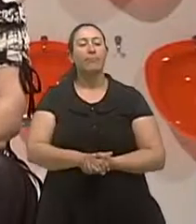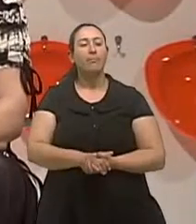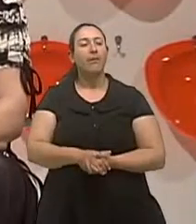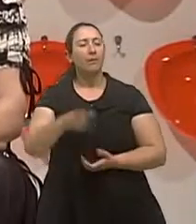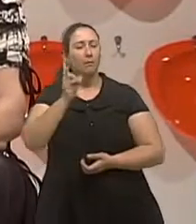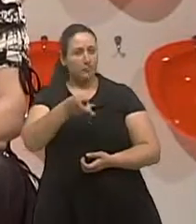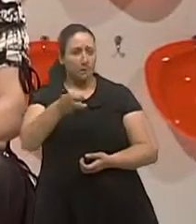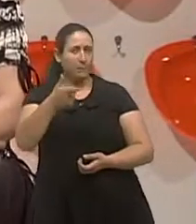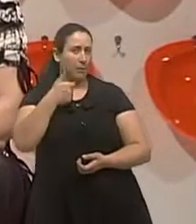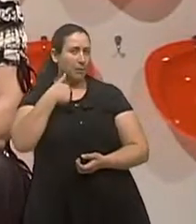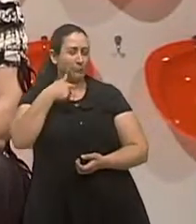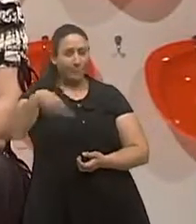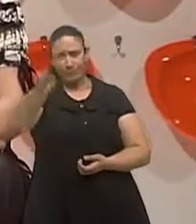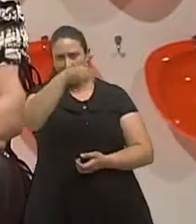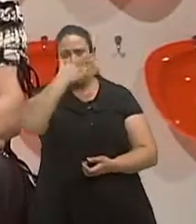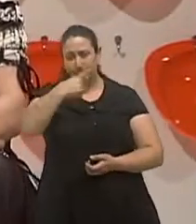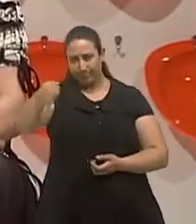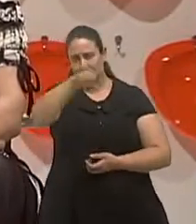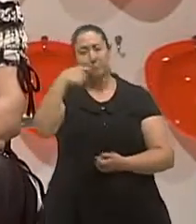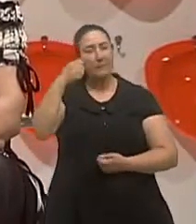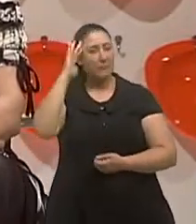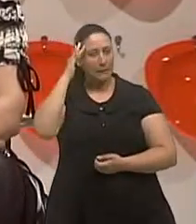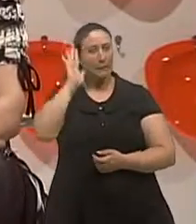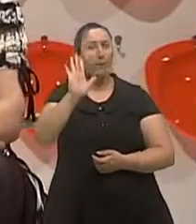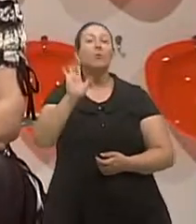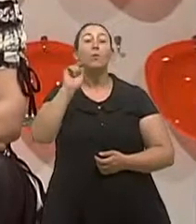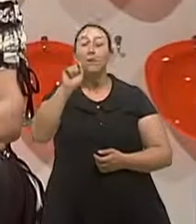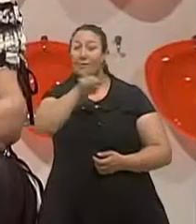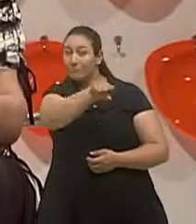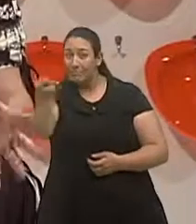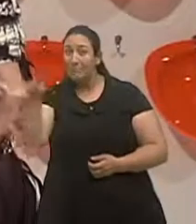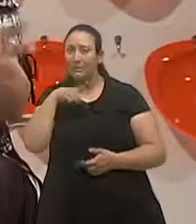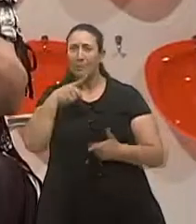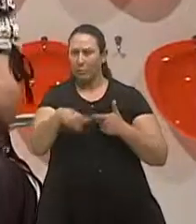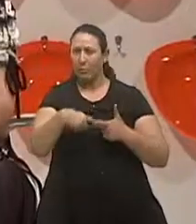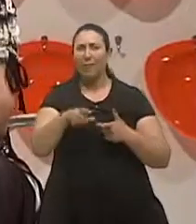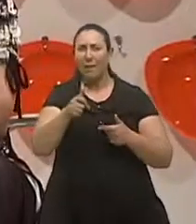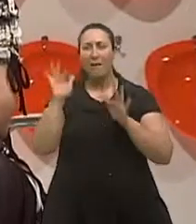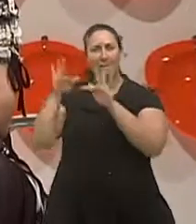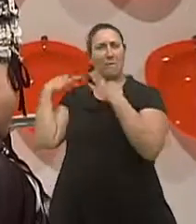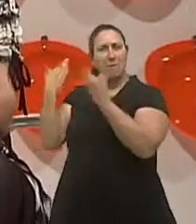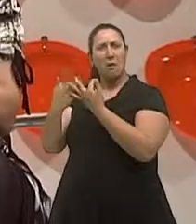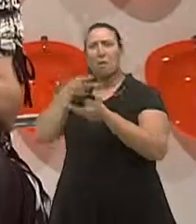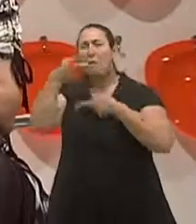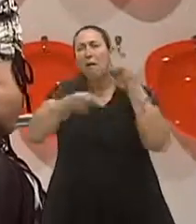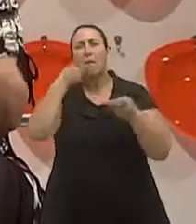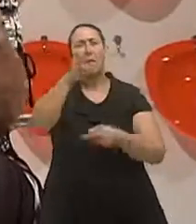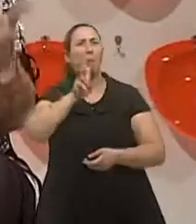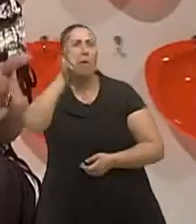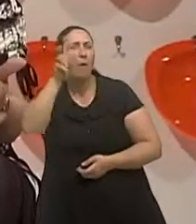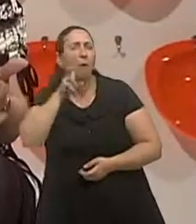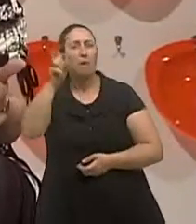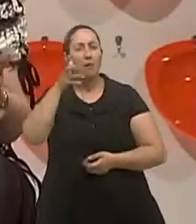é a questão de que as pessoas que estão passando por esse problema não se incomodem pelo que os familiares estão dizendo a Cecília